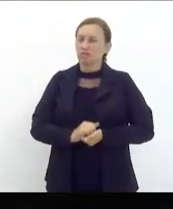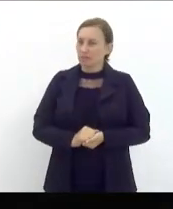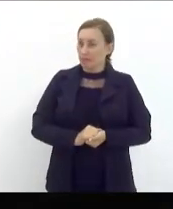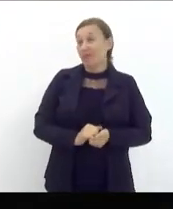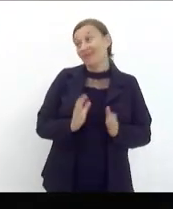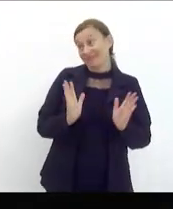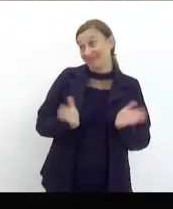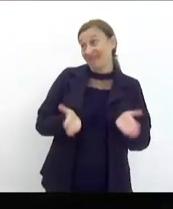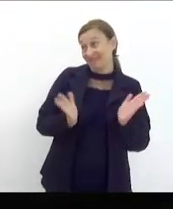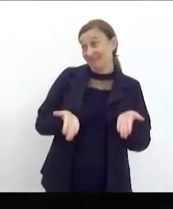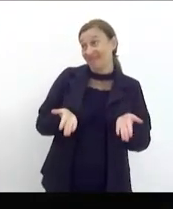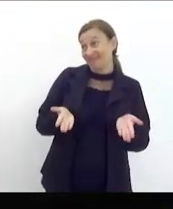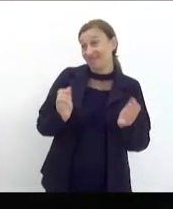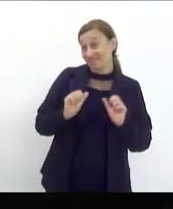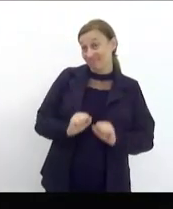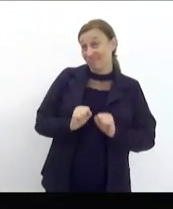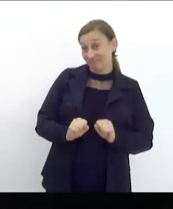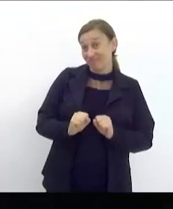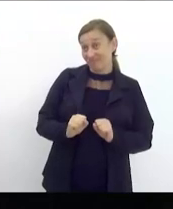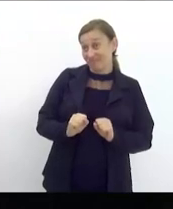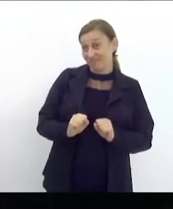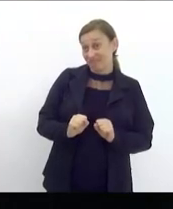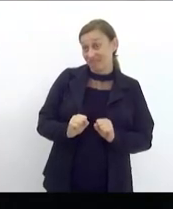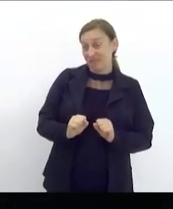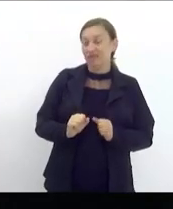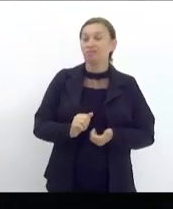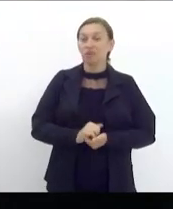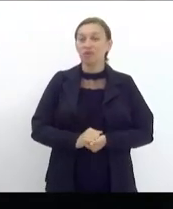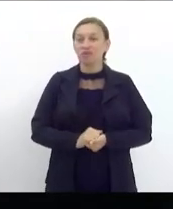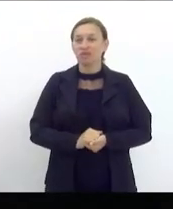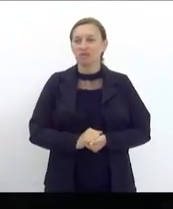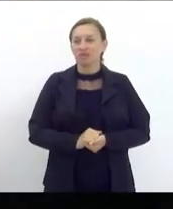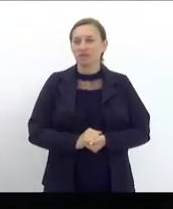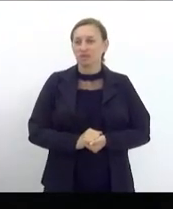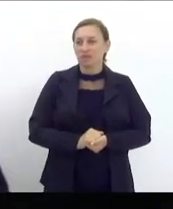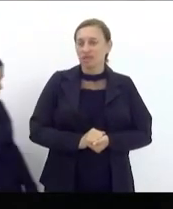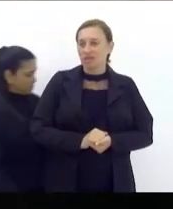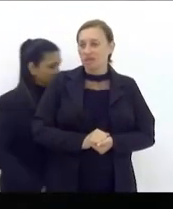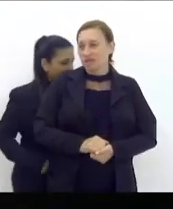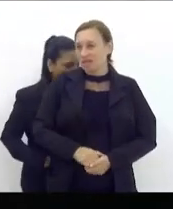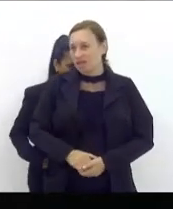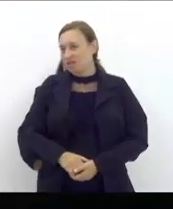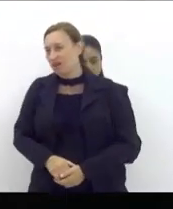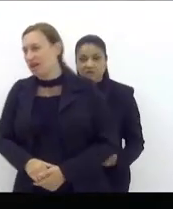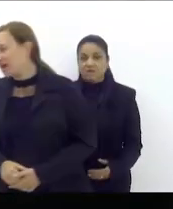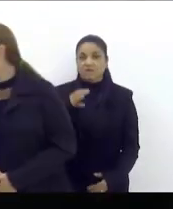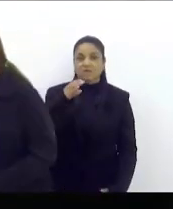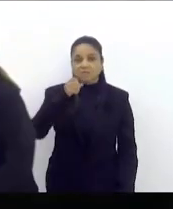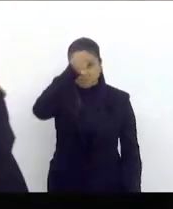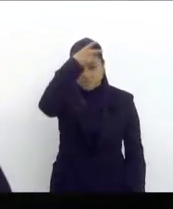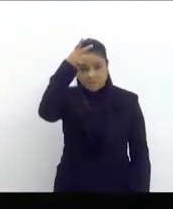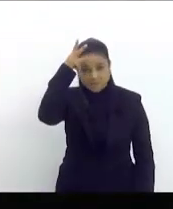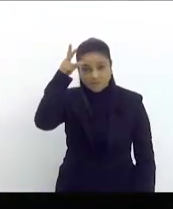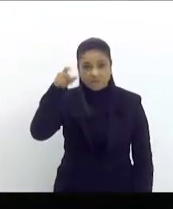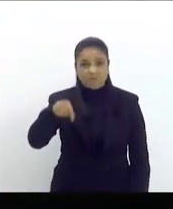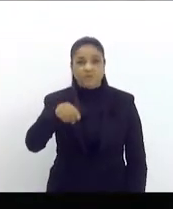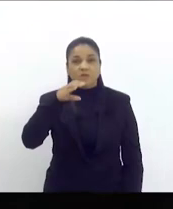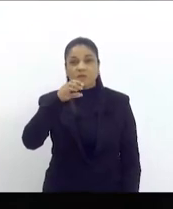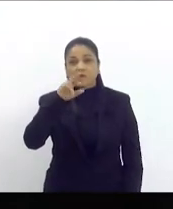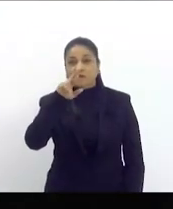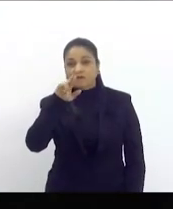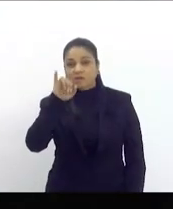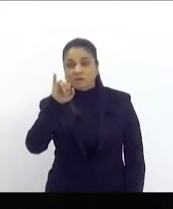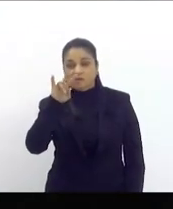agora possivelmente caçado, Crivella, que ele fez todo um